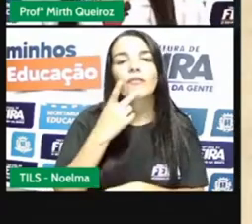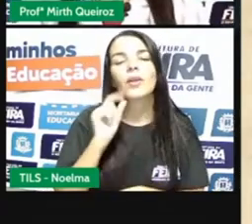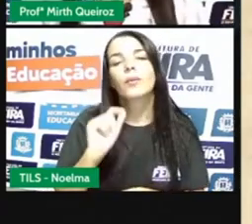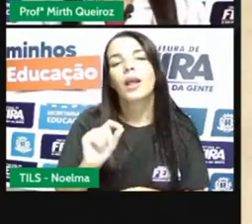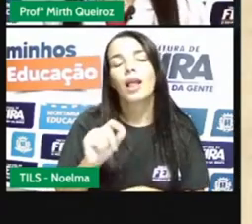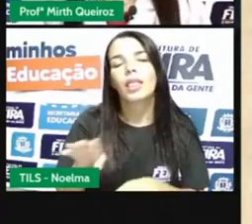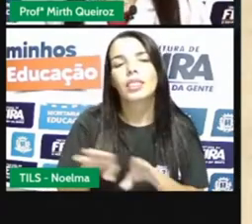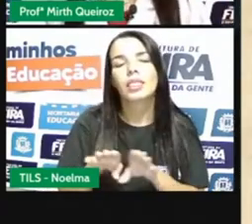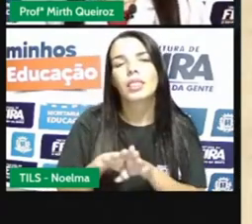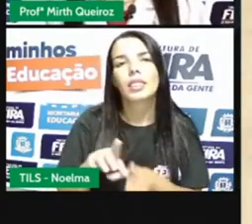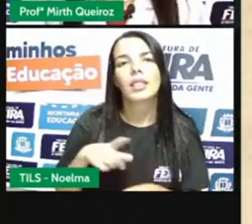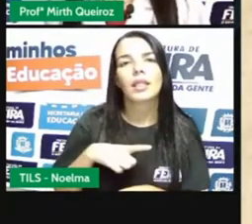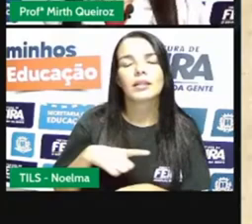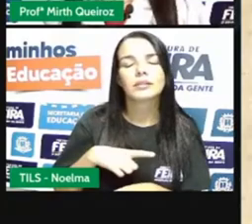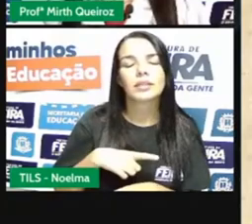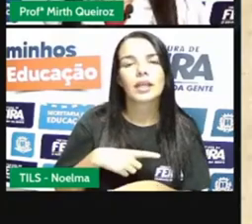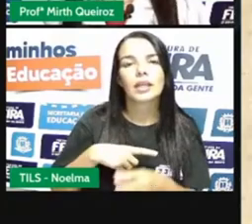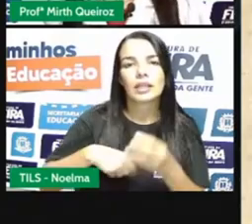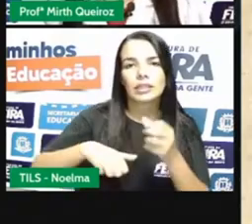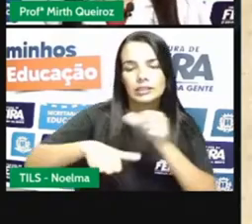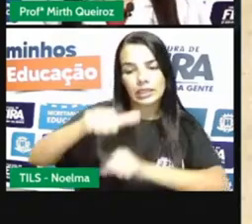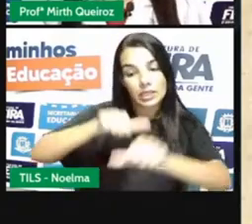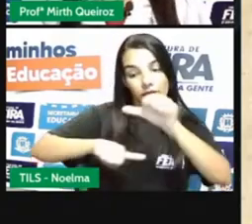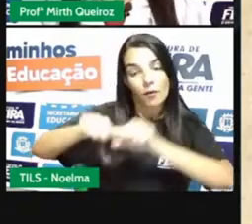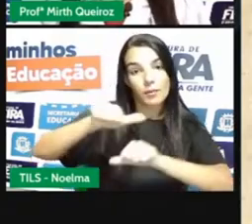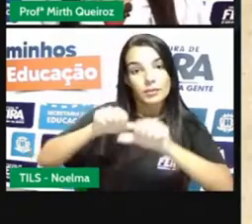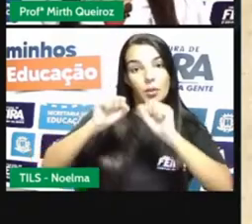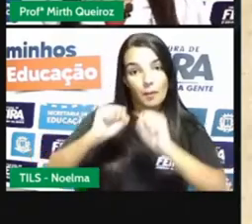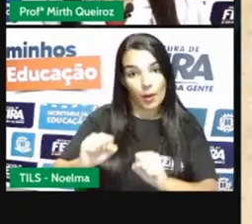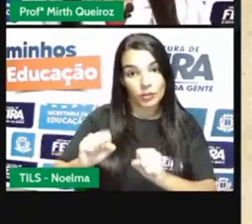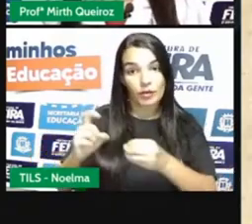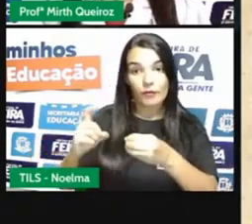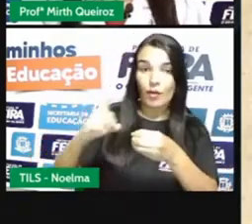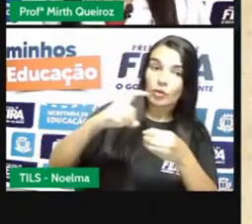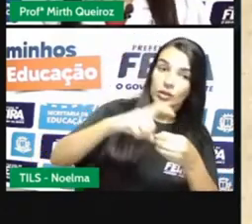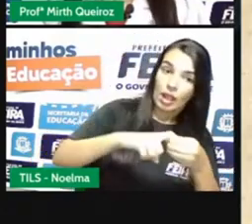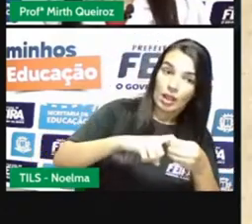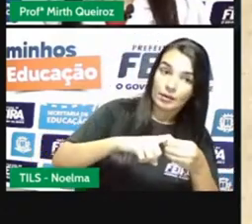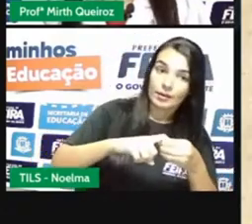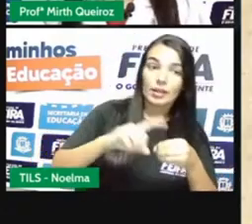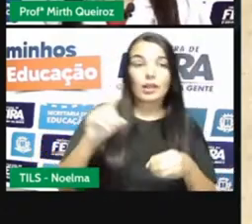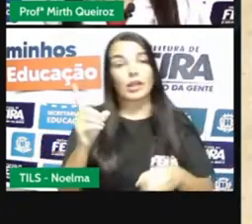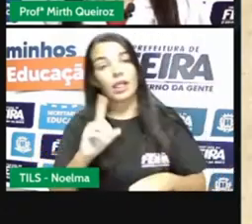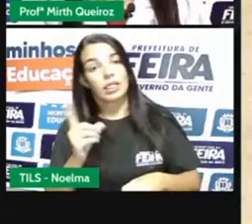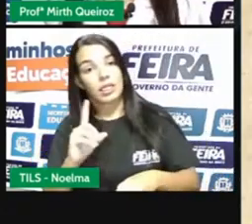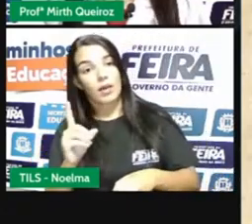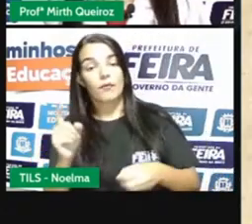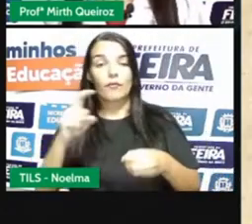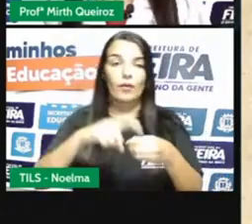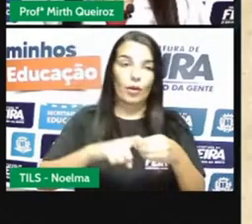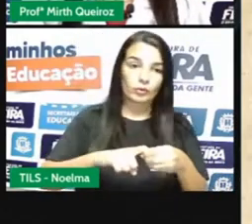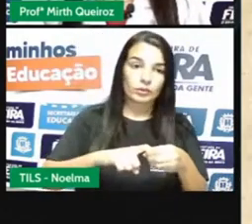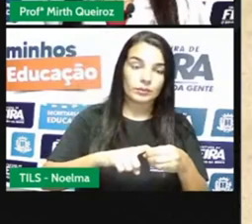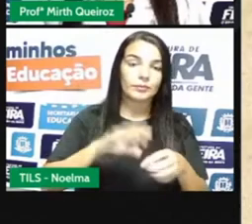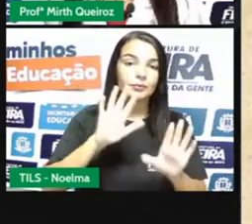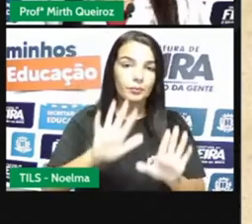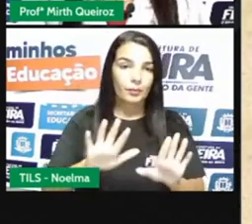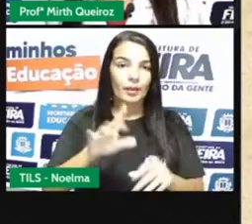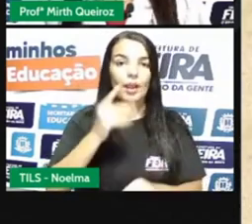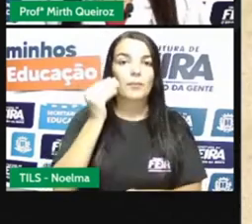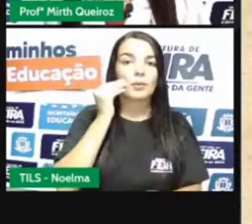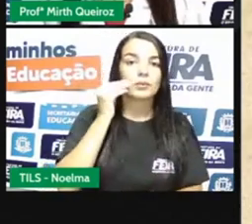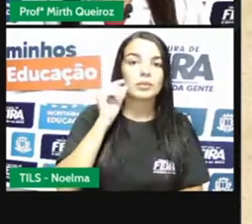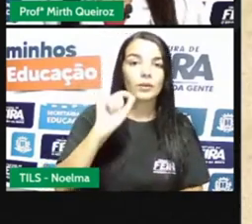que existem transformações que são reversíveis e transformações que são irreversíveis. Transformações reversíveis são